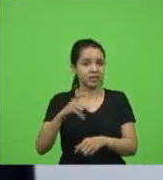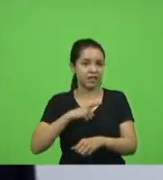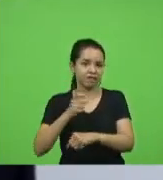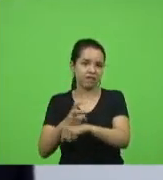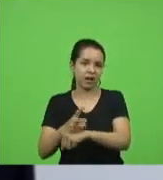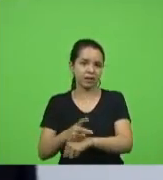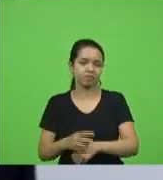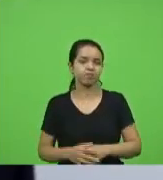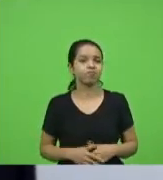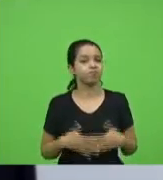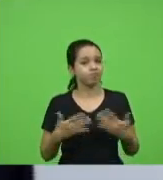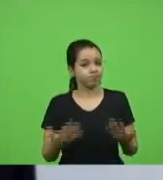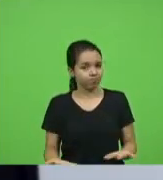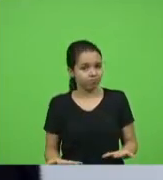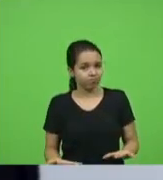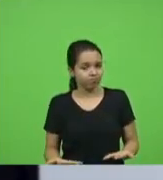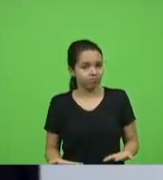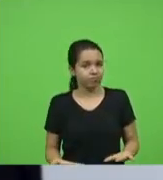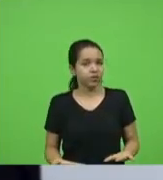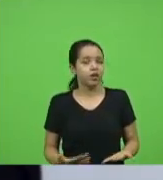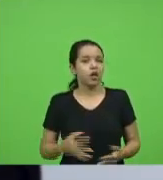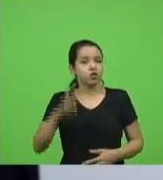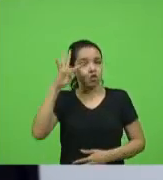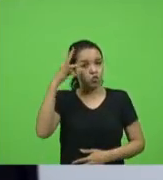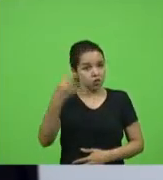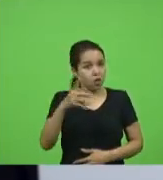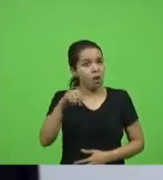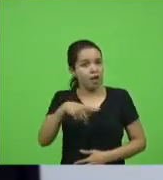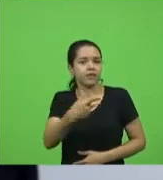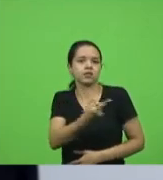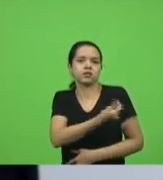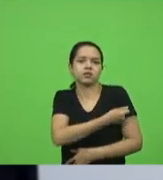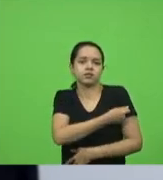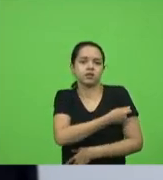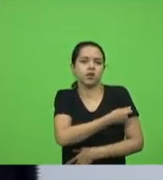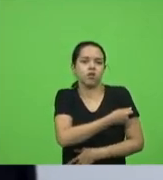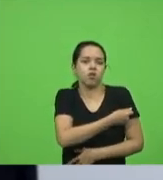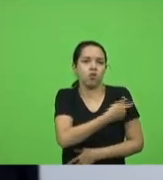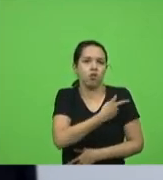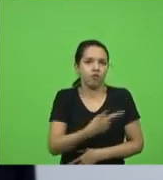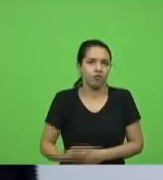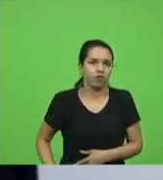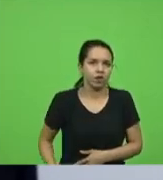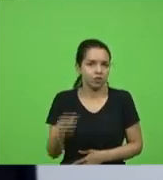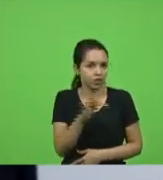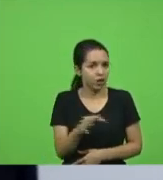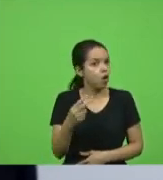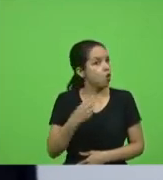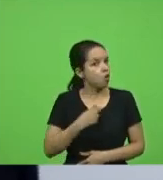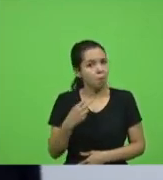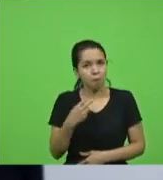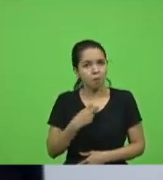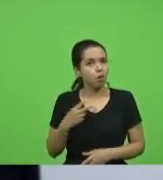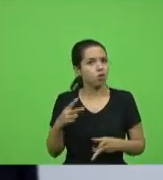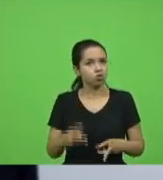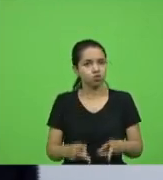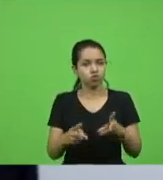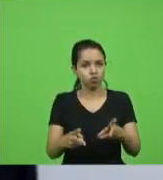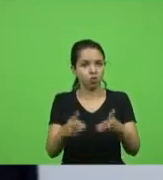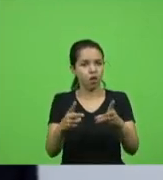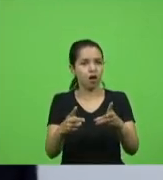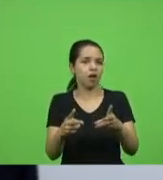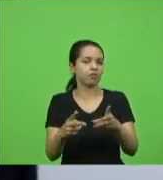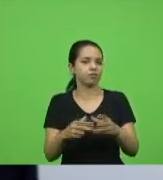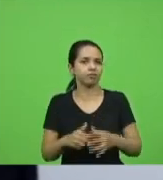minha gente a solução é a vacina o governo federal não pode continuar com essa